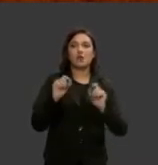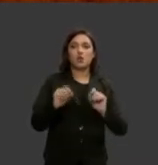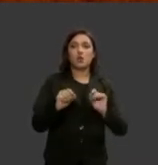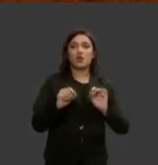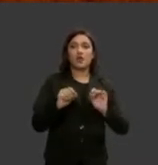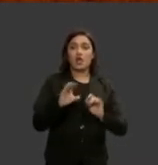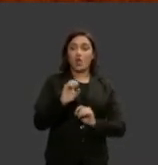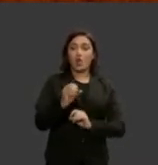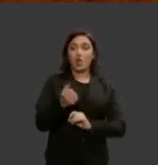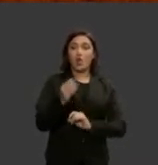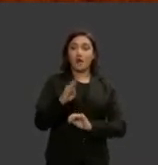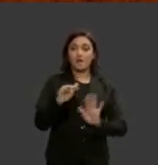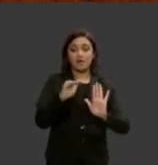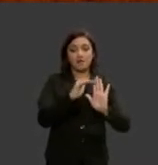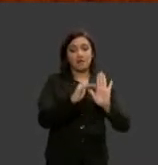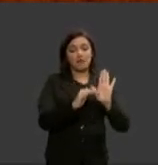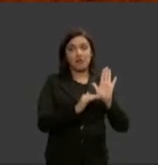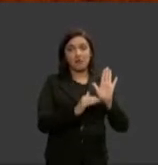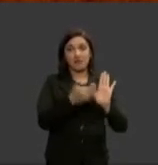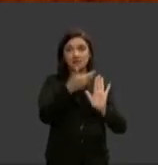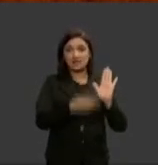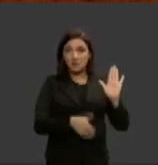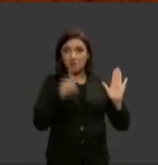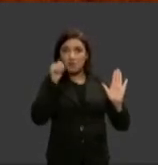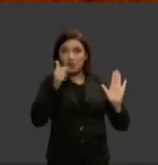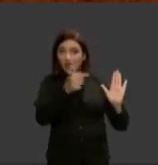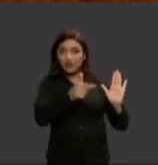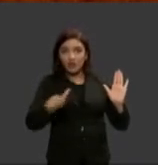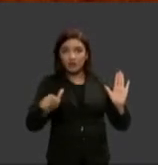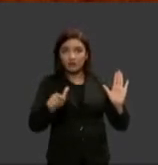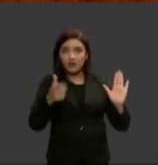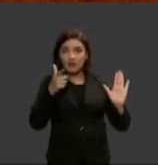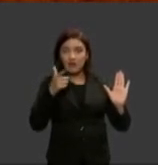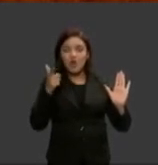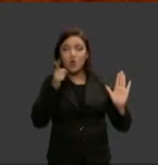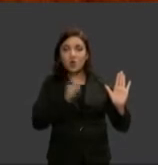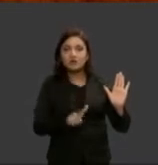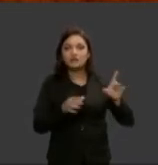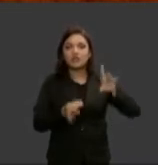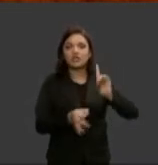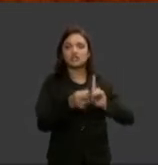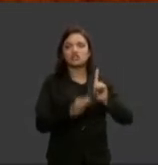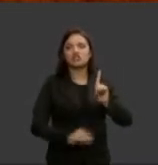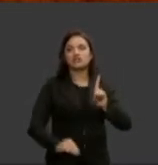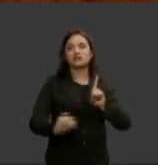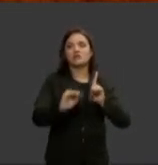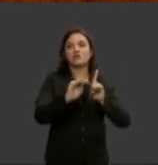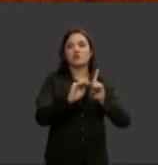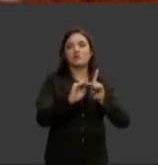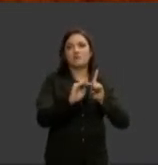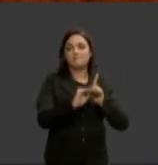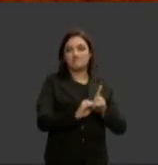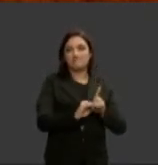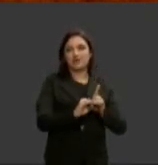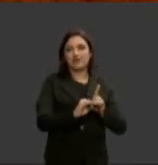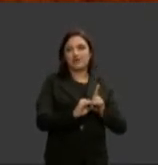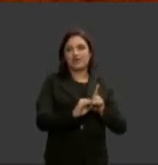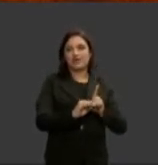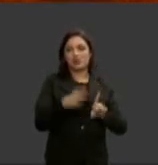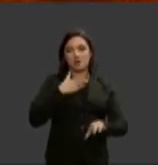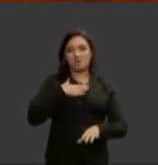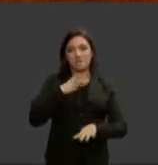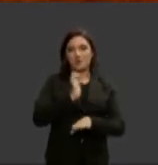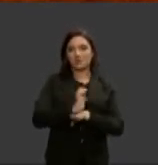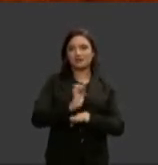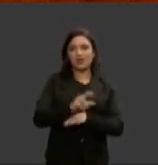da UAB nunca uma mulher foi escolhida para ocupar a vaga desembargadora pelo quinto constitucional no meu estado